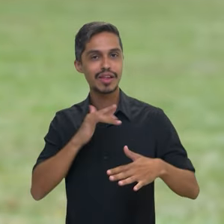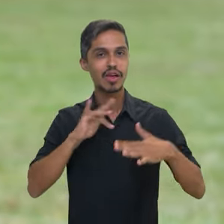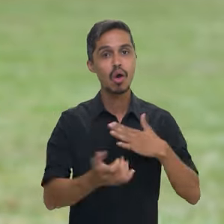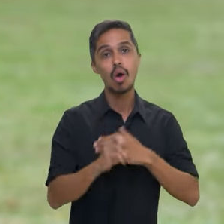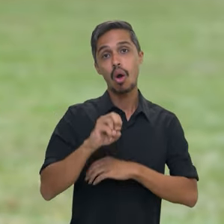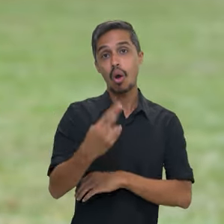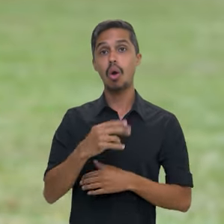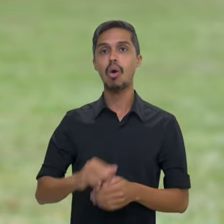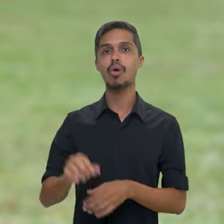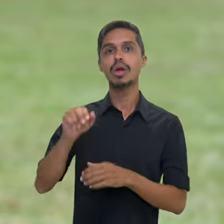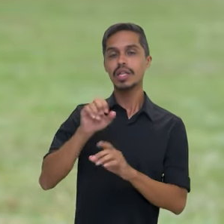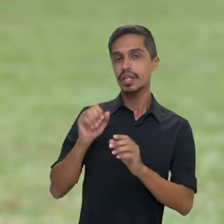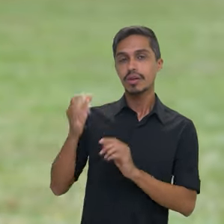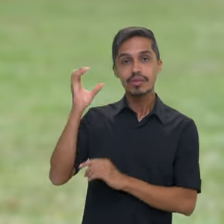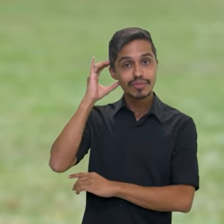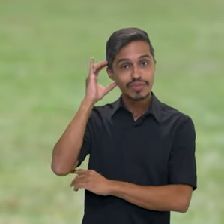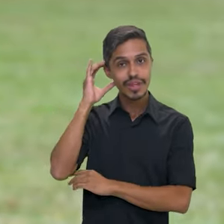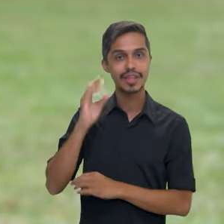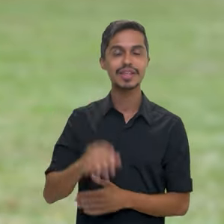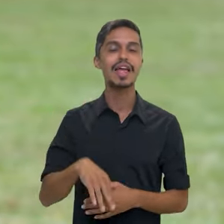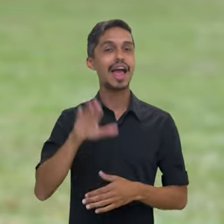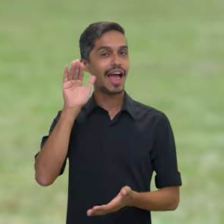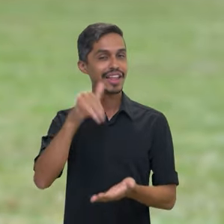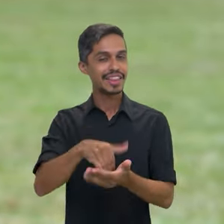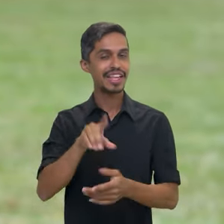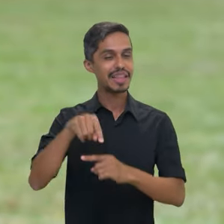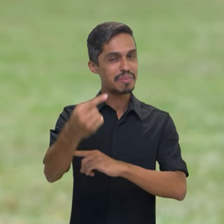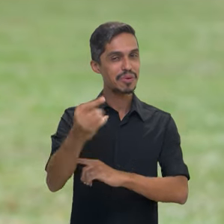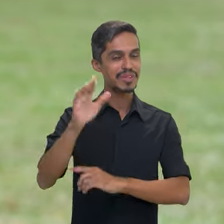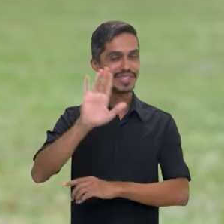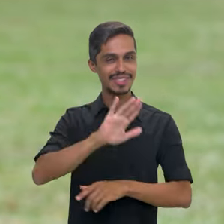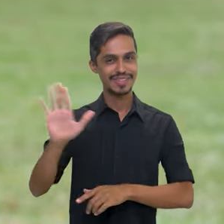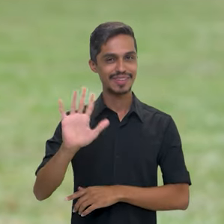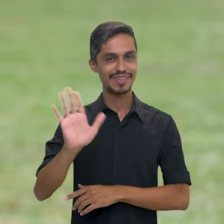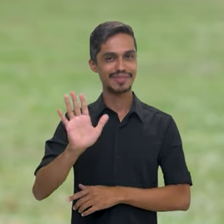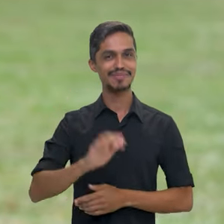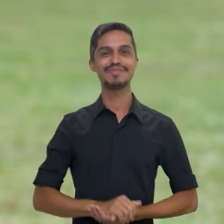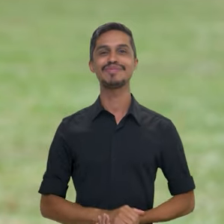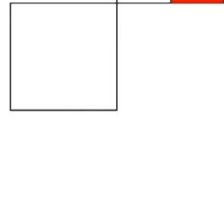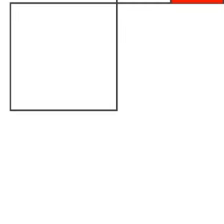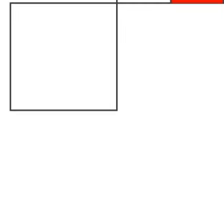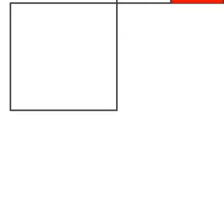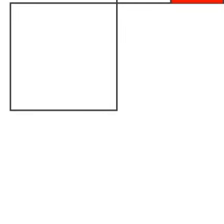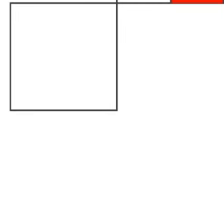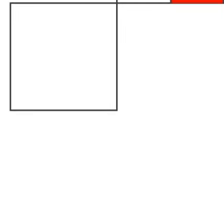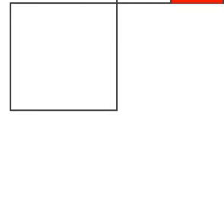acompanhando pelas redes sociais ou pela Rede Nacional de Rádio. Até a próxima semana!